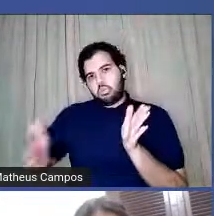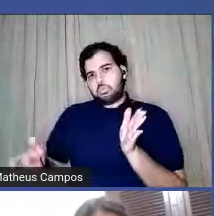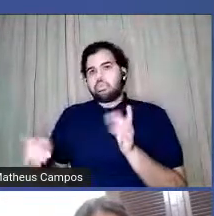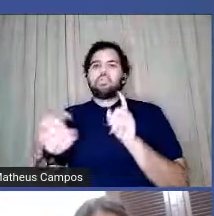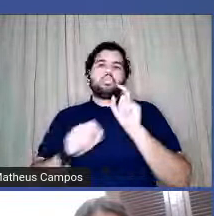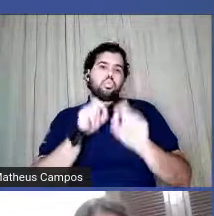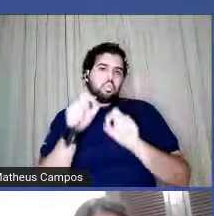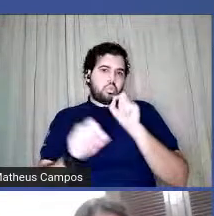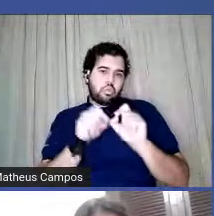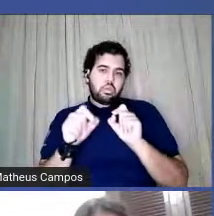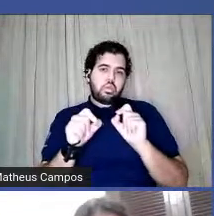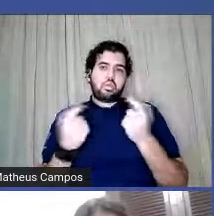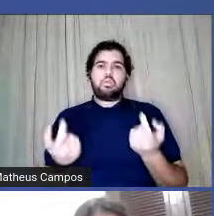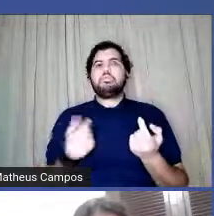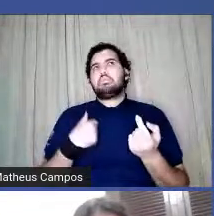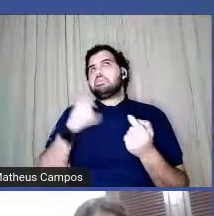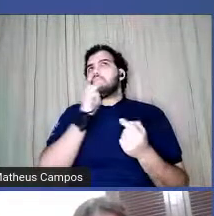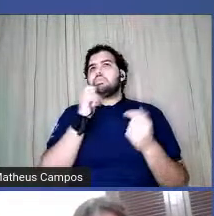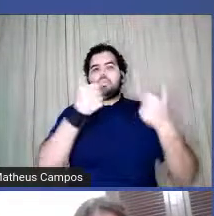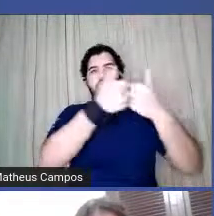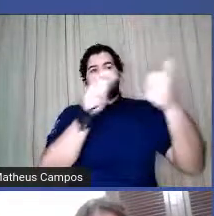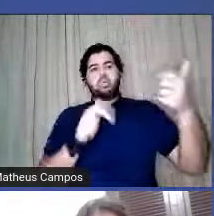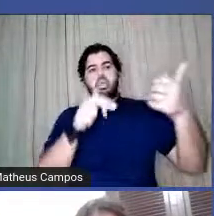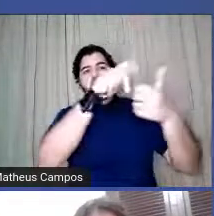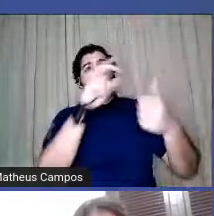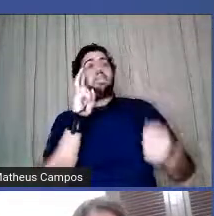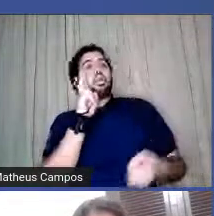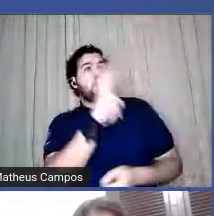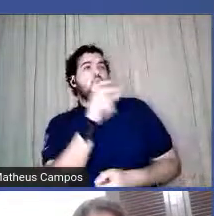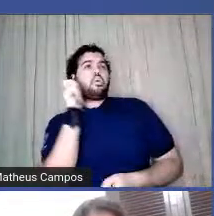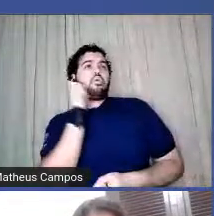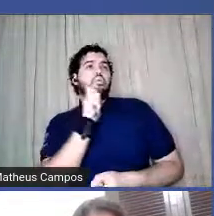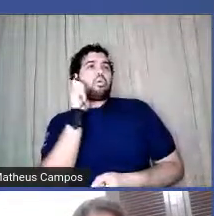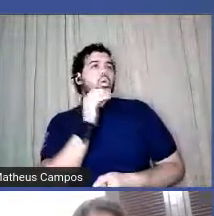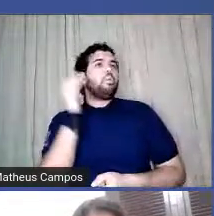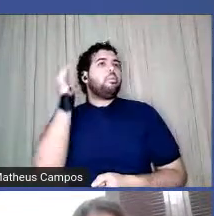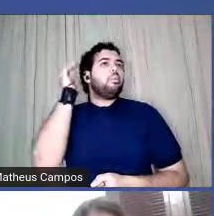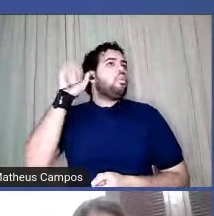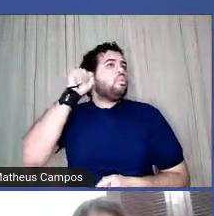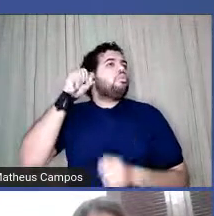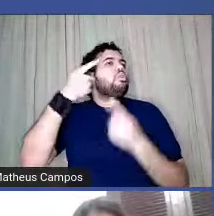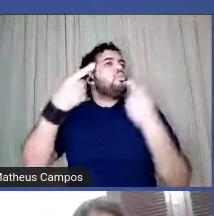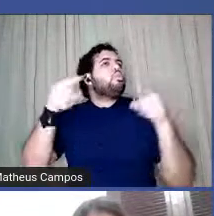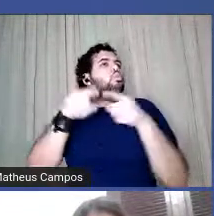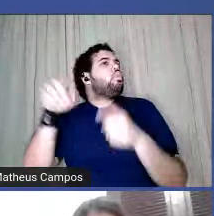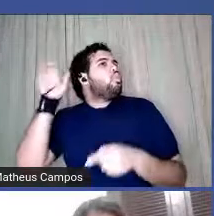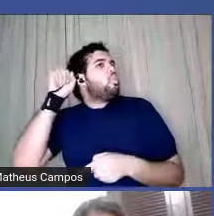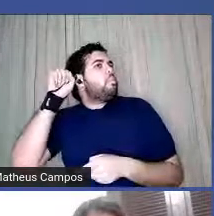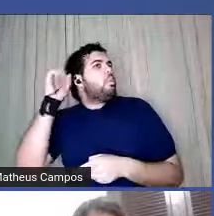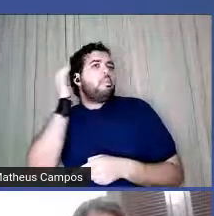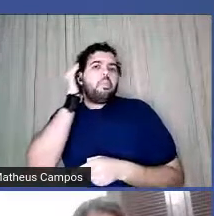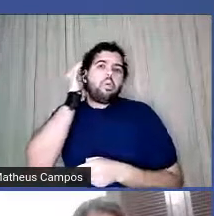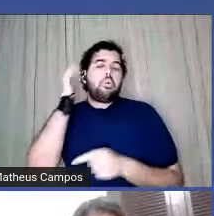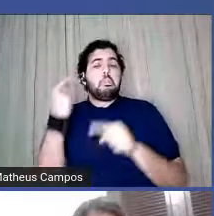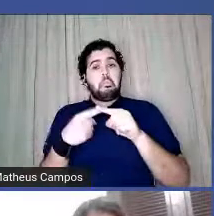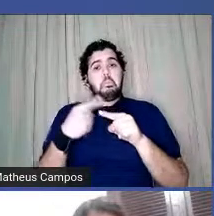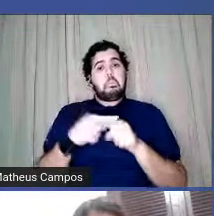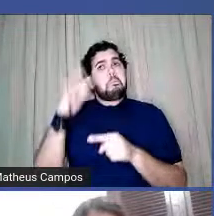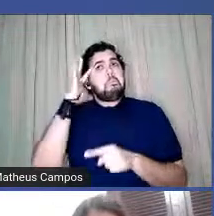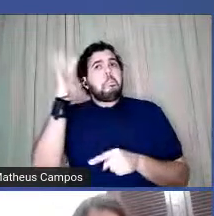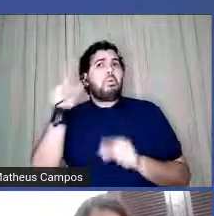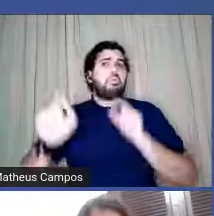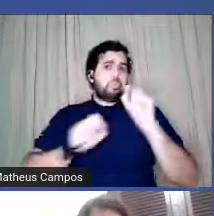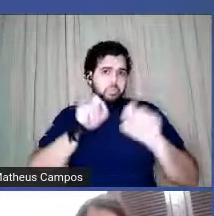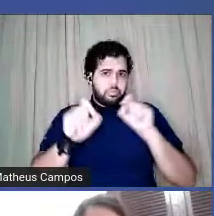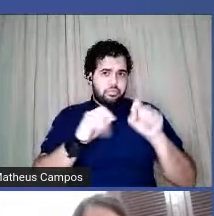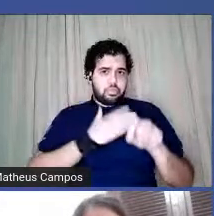no ônibus e ouvir a música que está tocando no rádio para pensar porque o meu